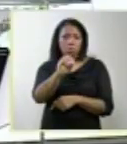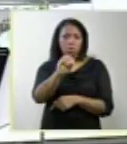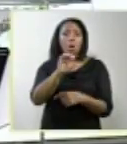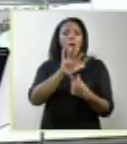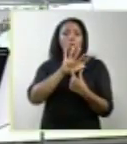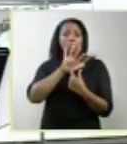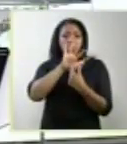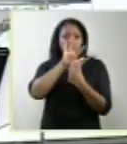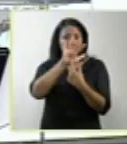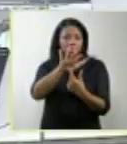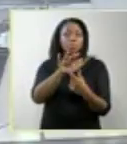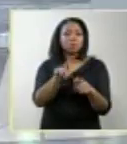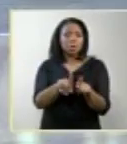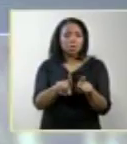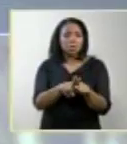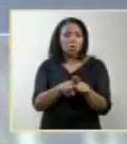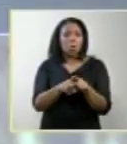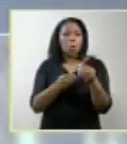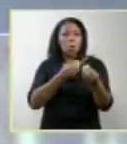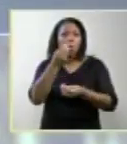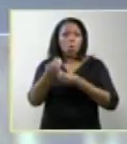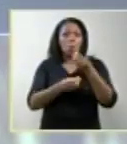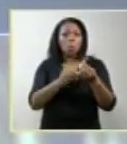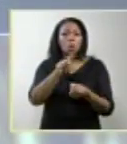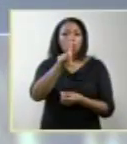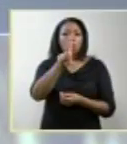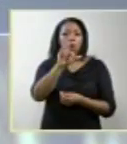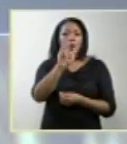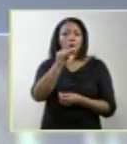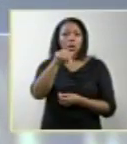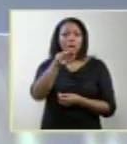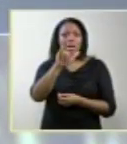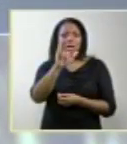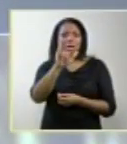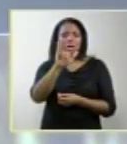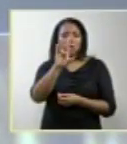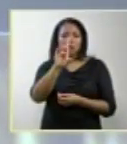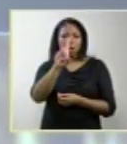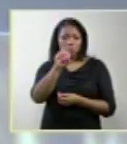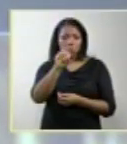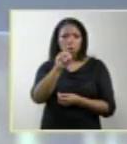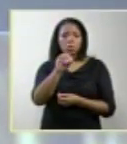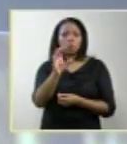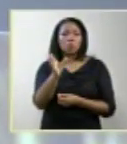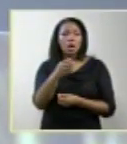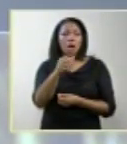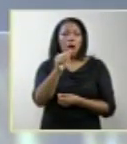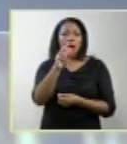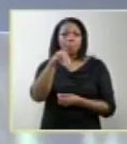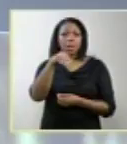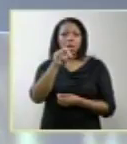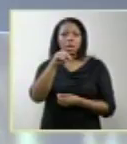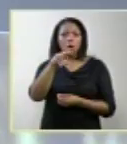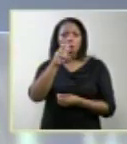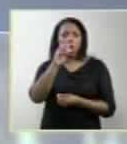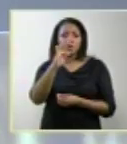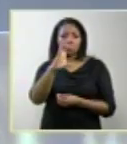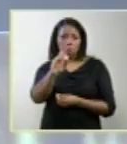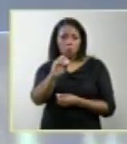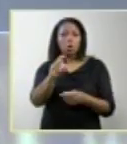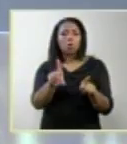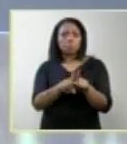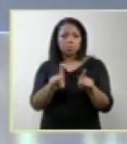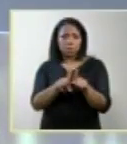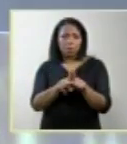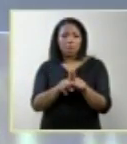líquido amniótico, e como sabemos, o tecido cerebral é extremamente frágil, e com uma sequência da evolução, ele teria a